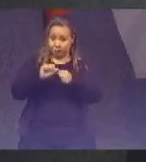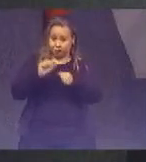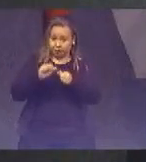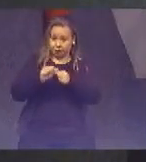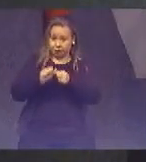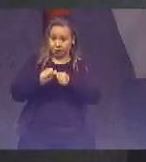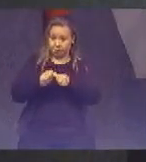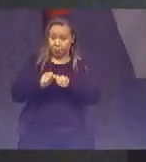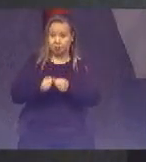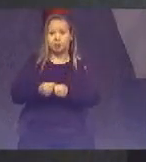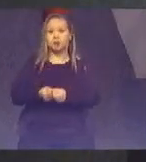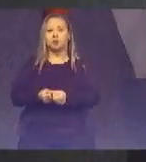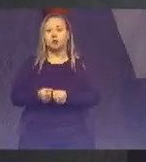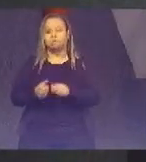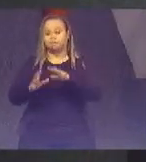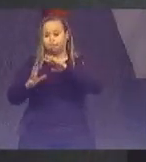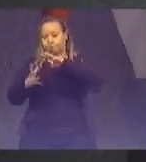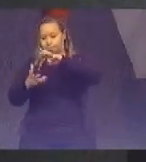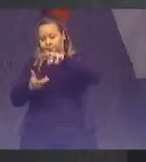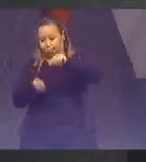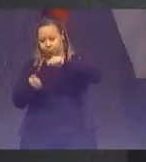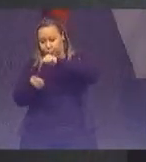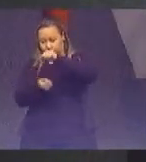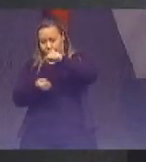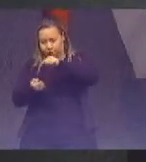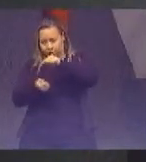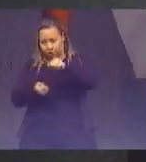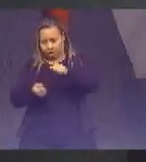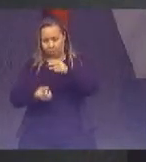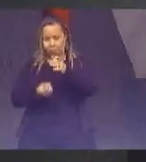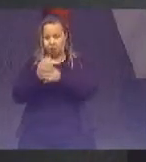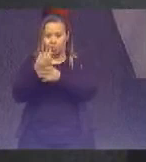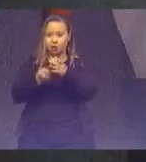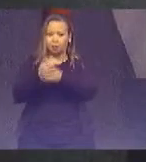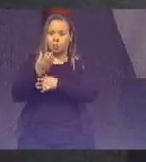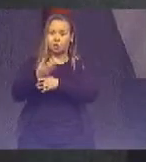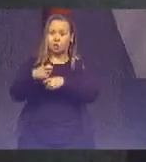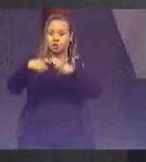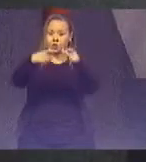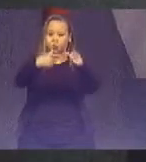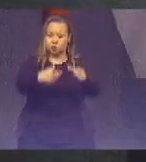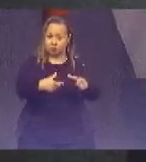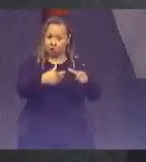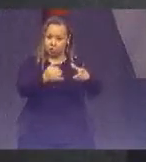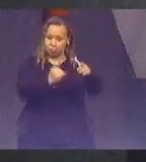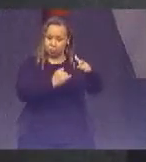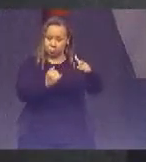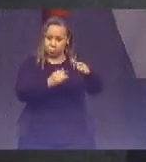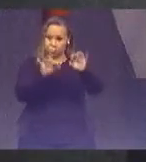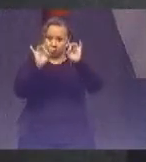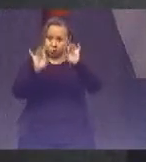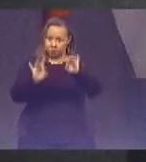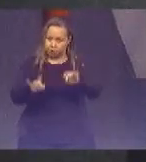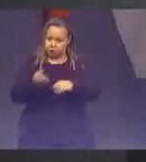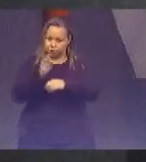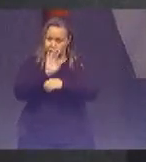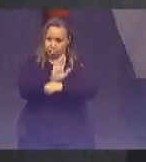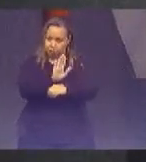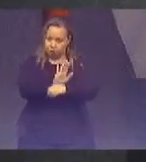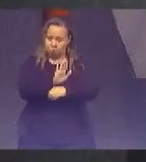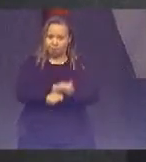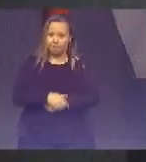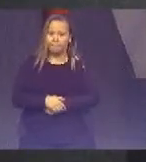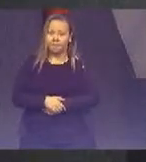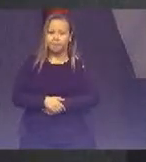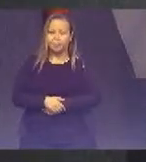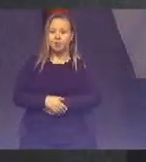interno e criamos um setor específico só para lidar com o tema Como resultado dessa política foram promovidas